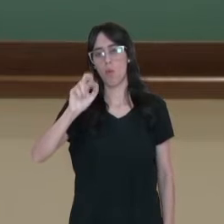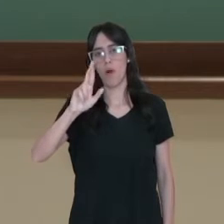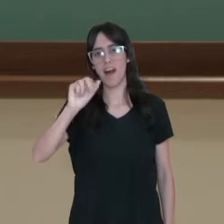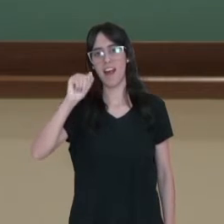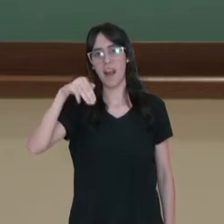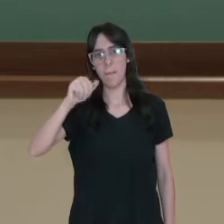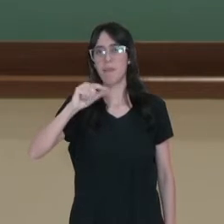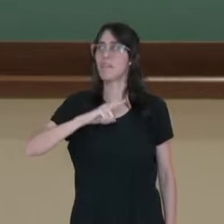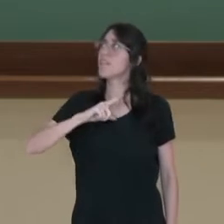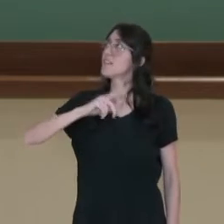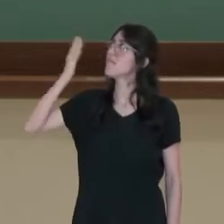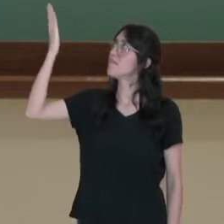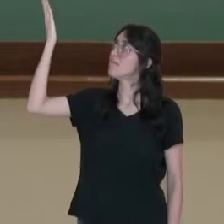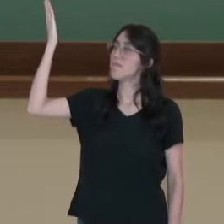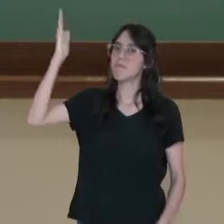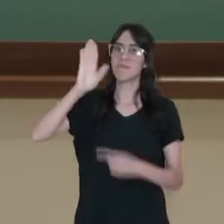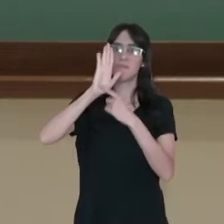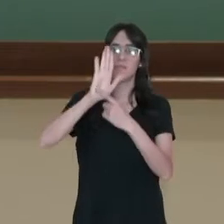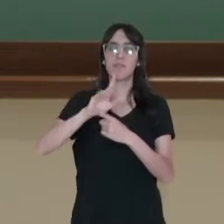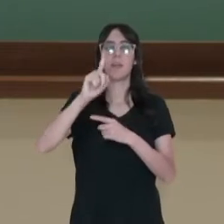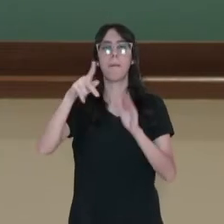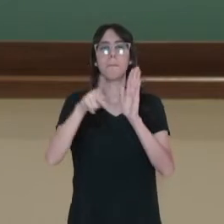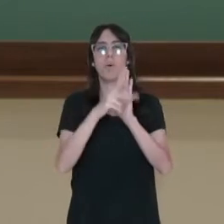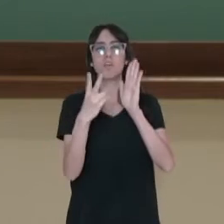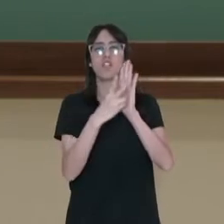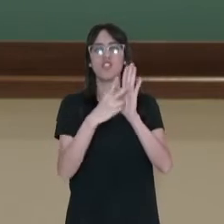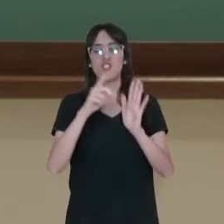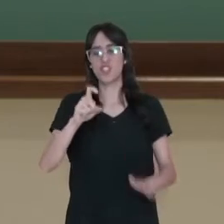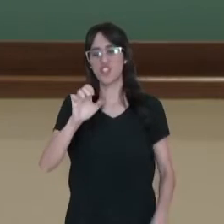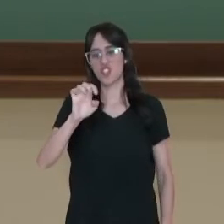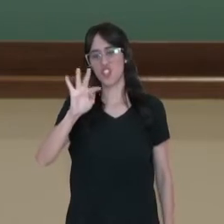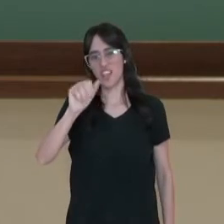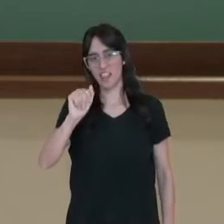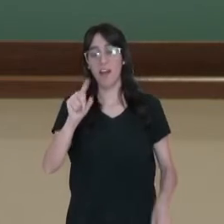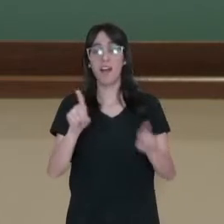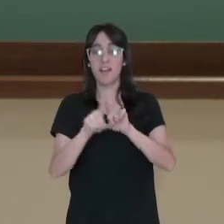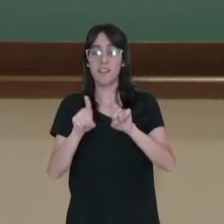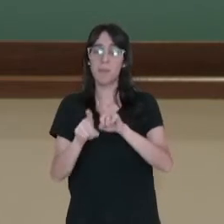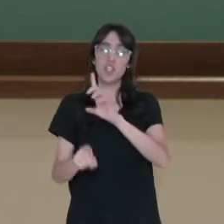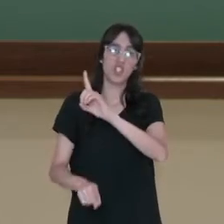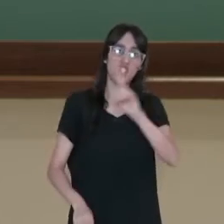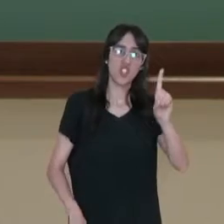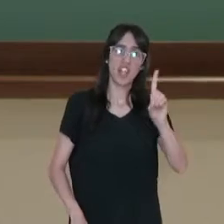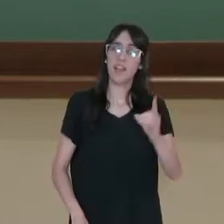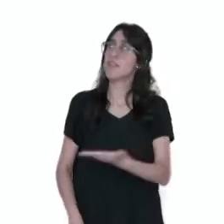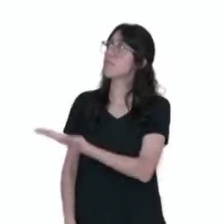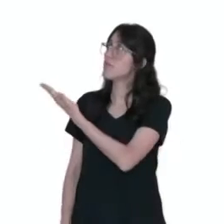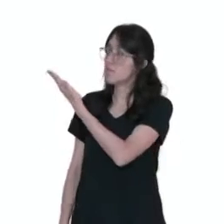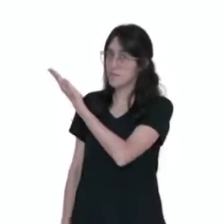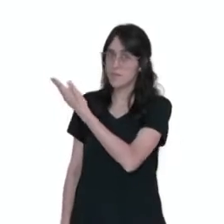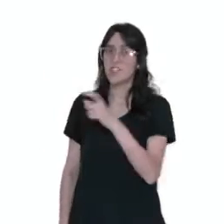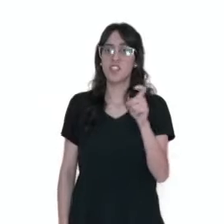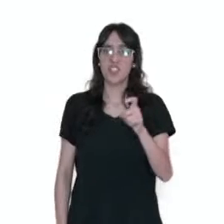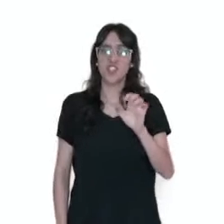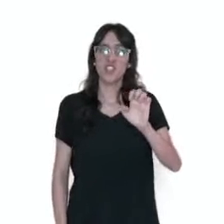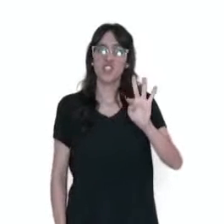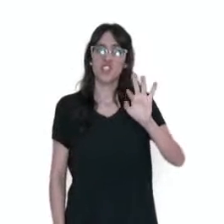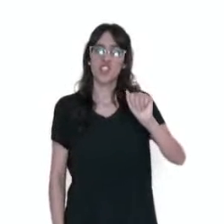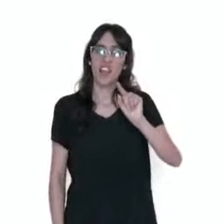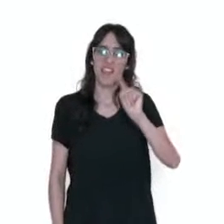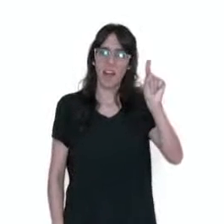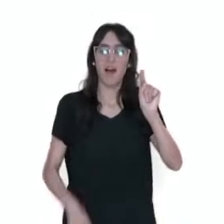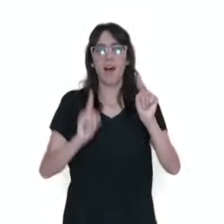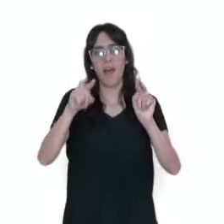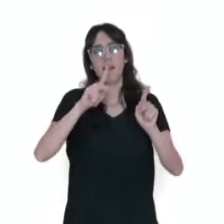aos indígenas Xetá. E à sua direita você tem a imagem de um indígena Xetá, um dos símbolos dos povos